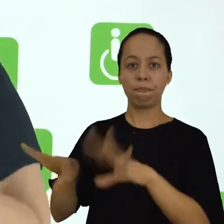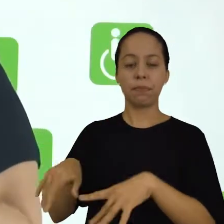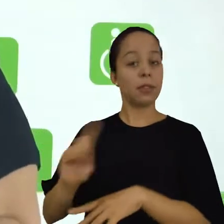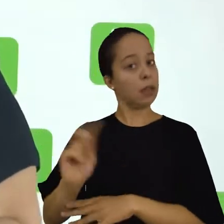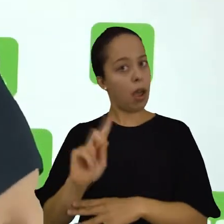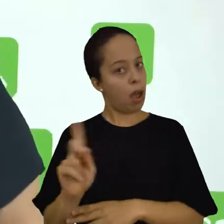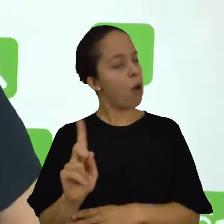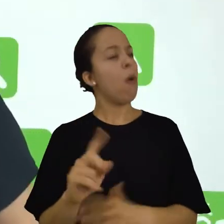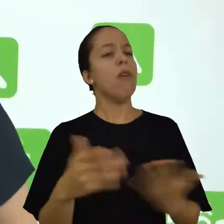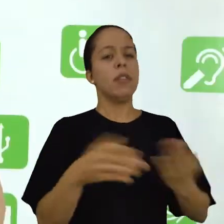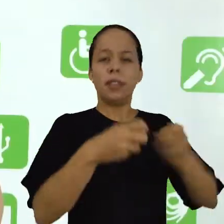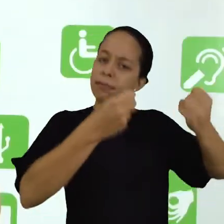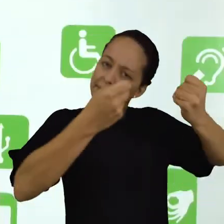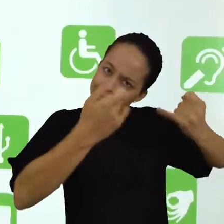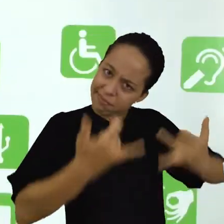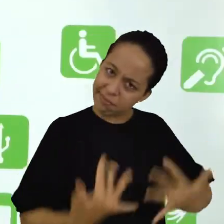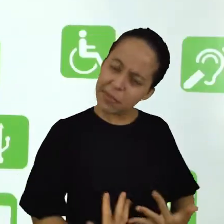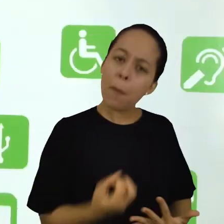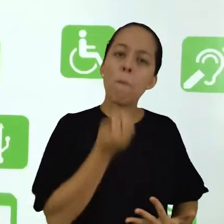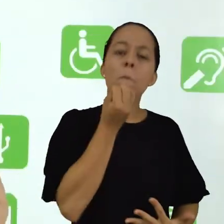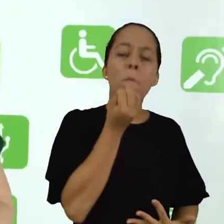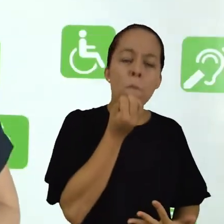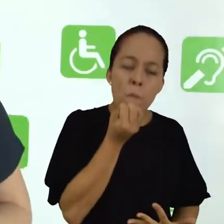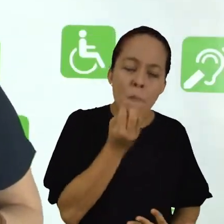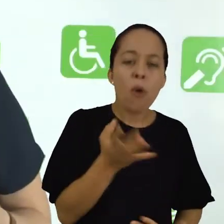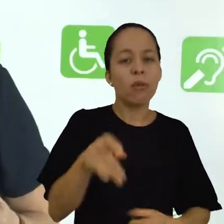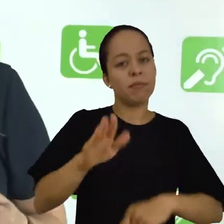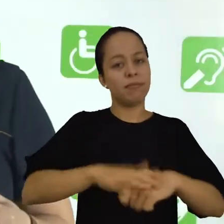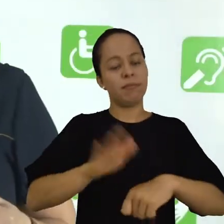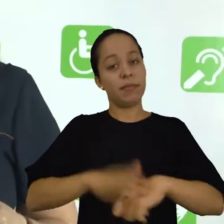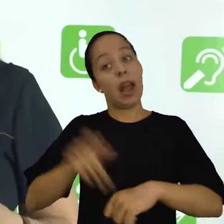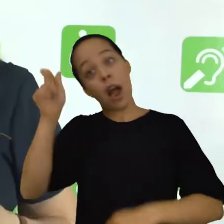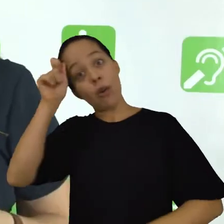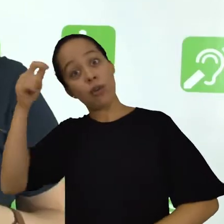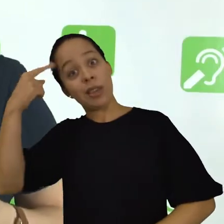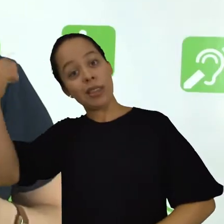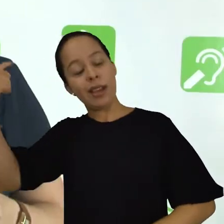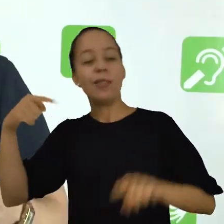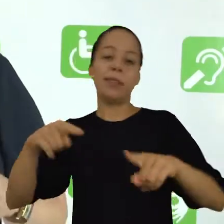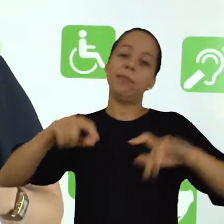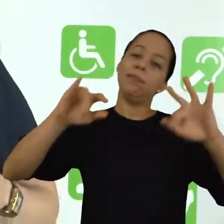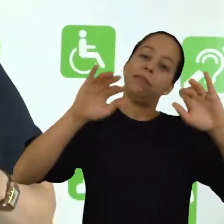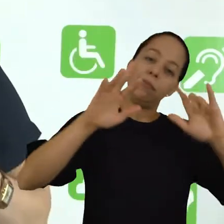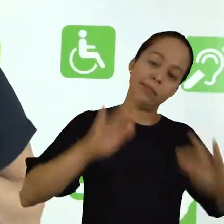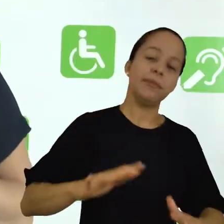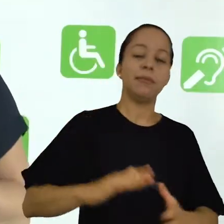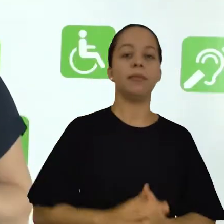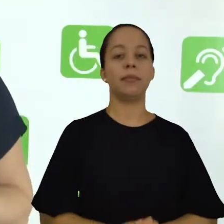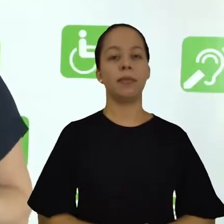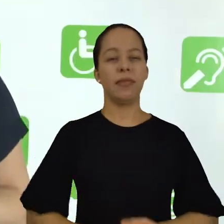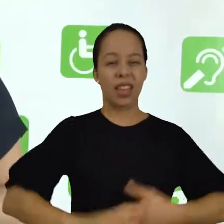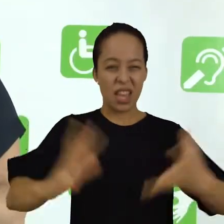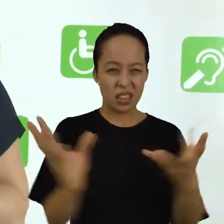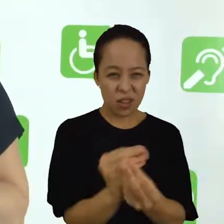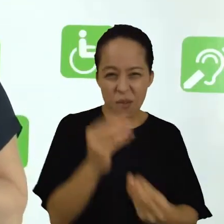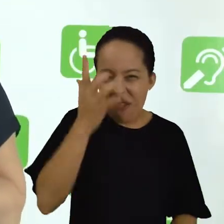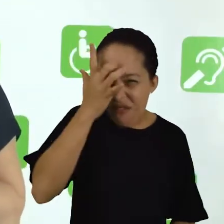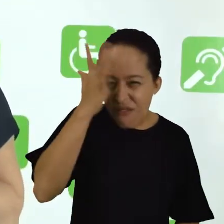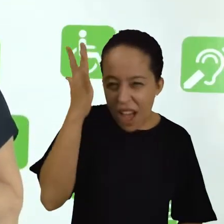apresentada pelo autor. Fazer um resumo não é algo tão fácil,